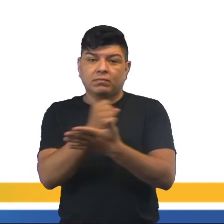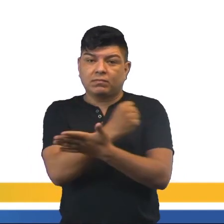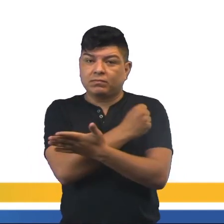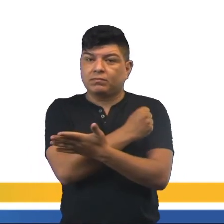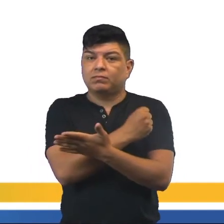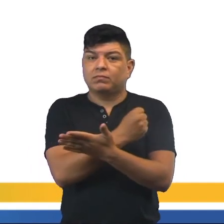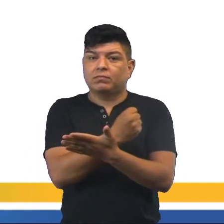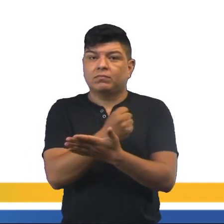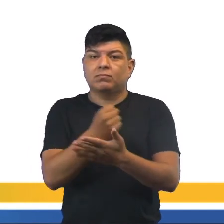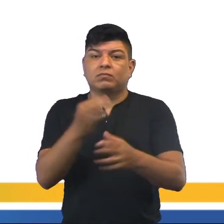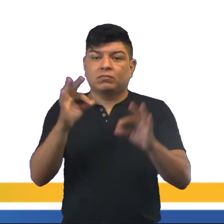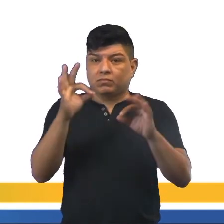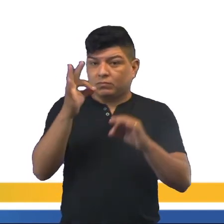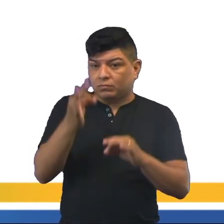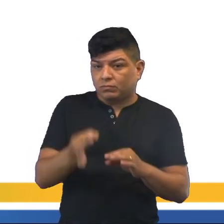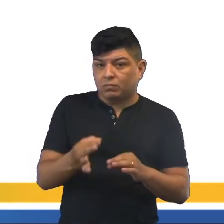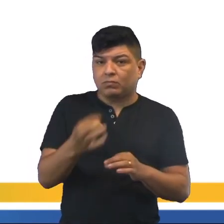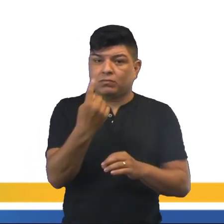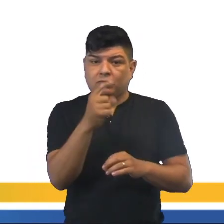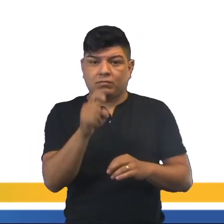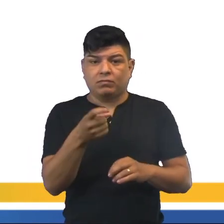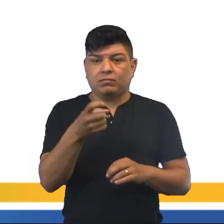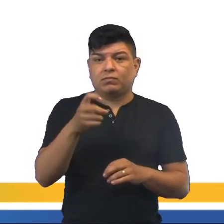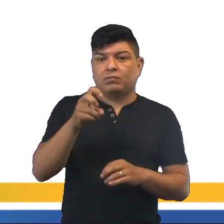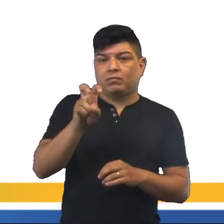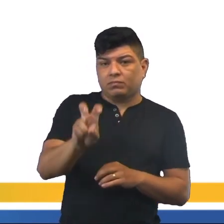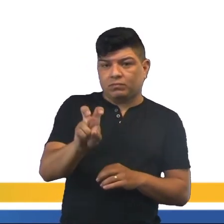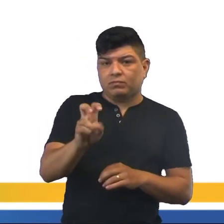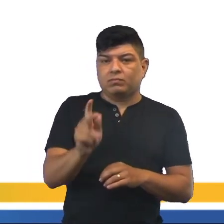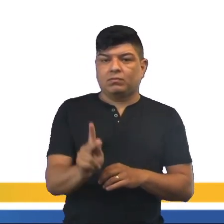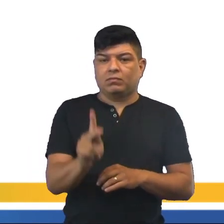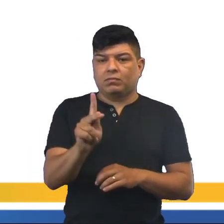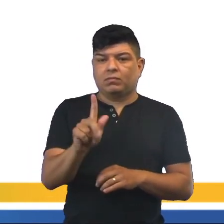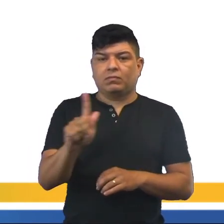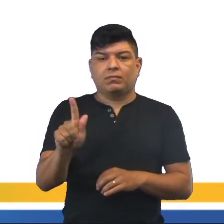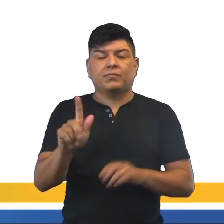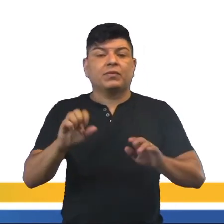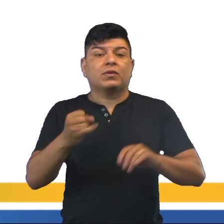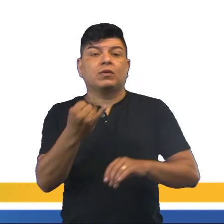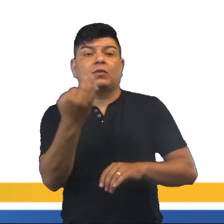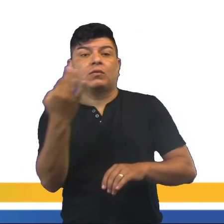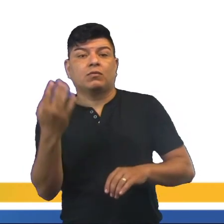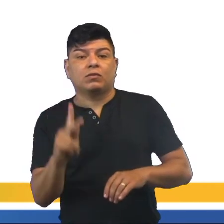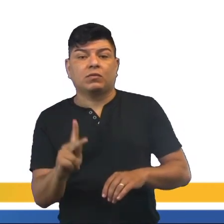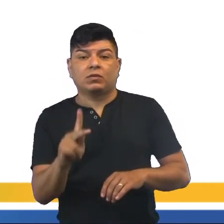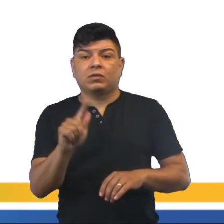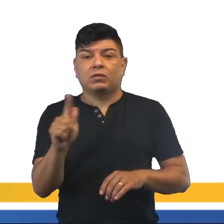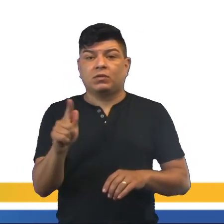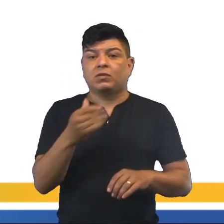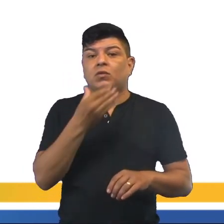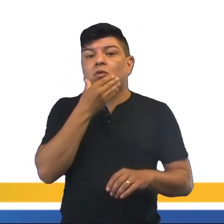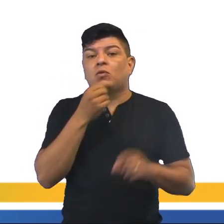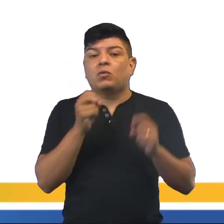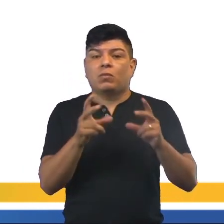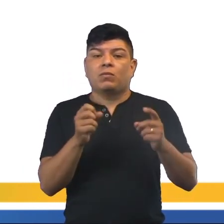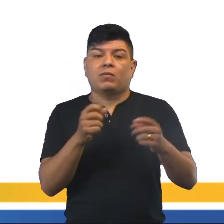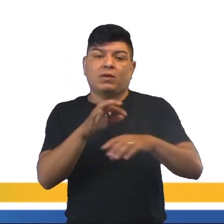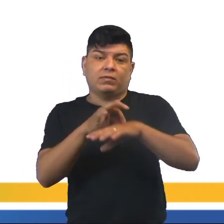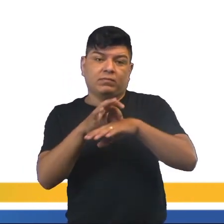para a balança registrar 1,5 quilogramas. Quantos quilogramas de carne o açougueiro retirou?